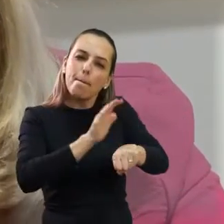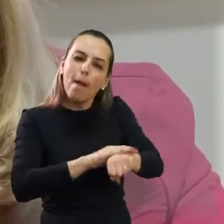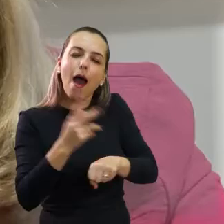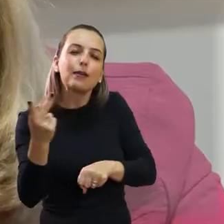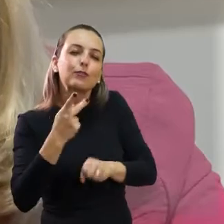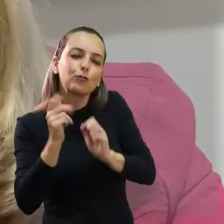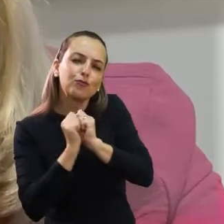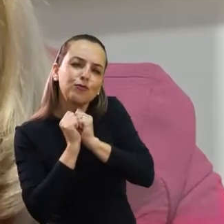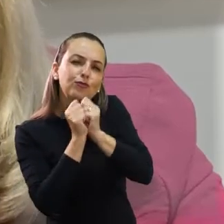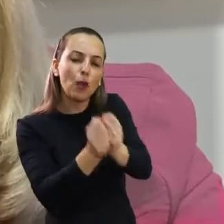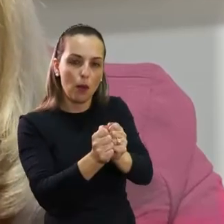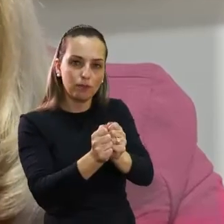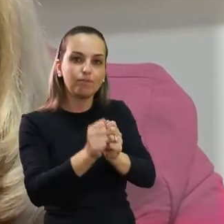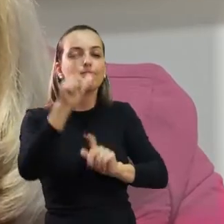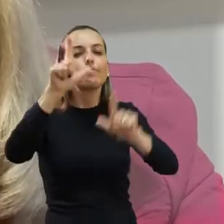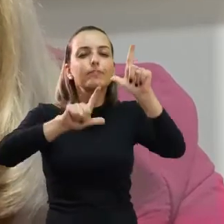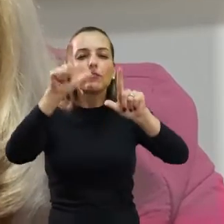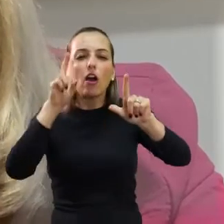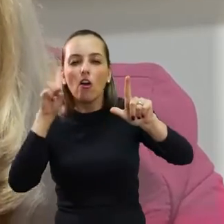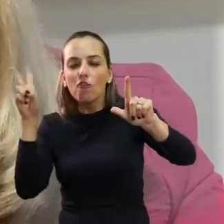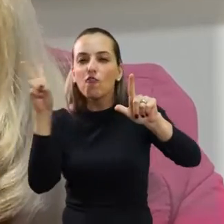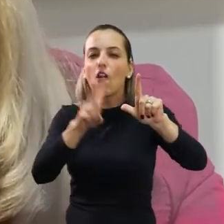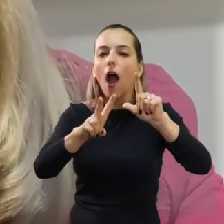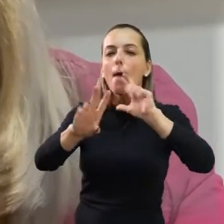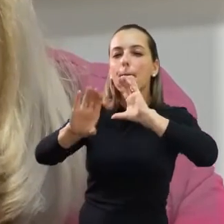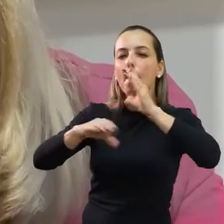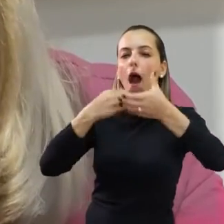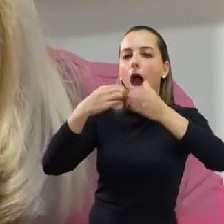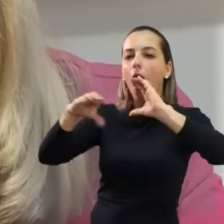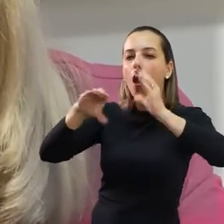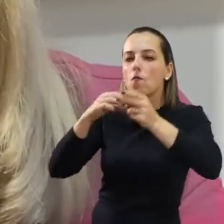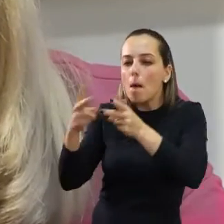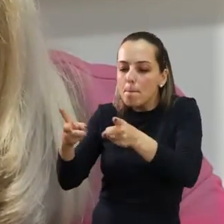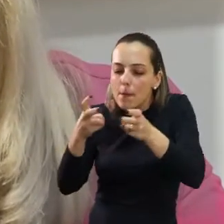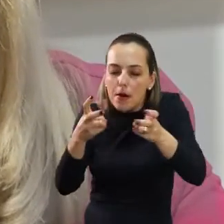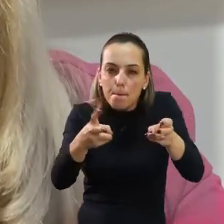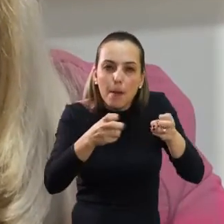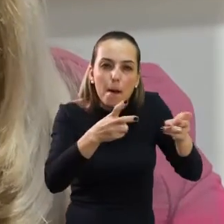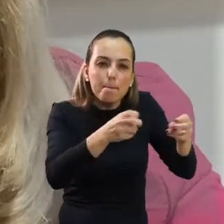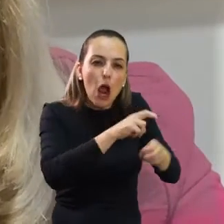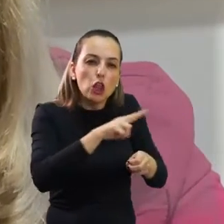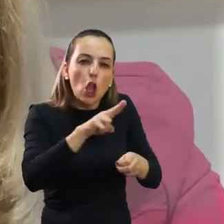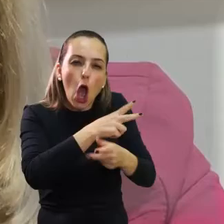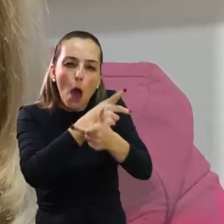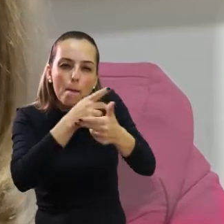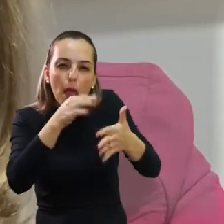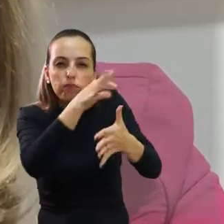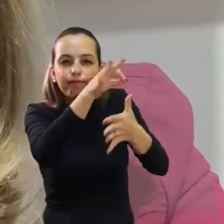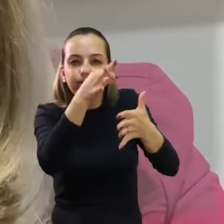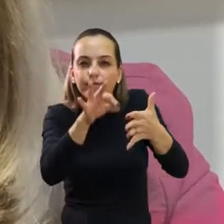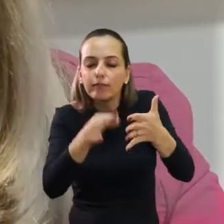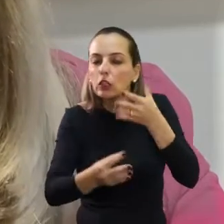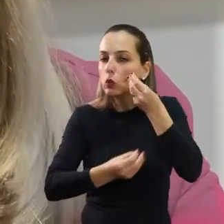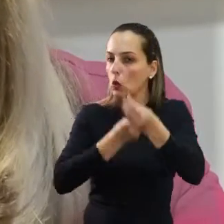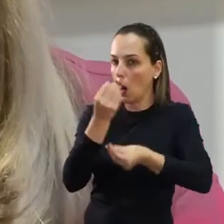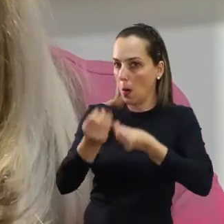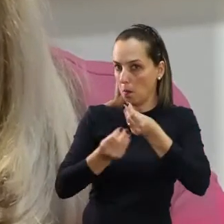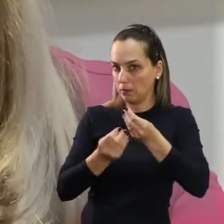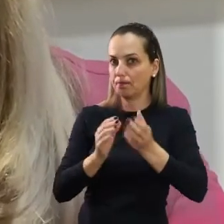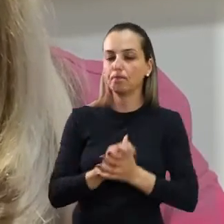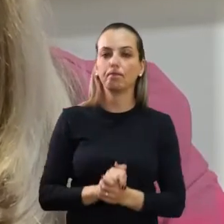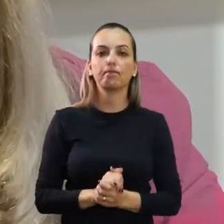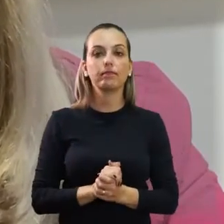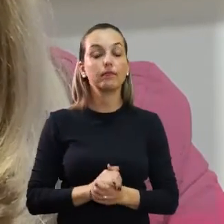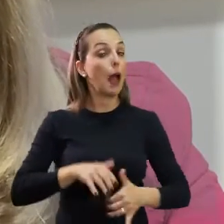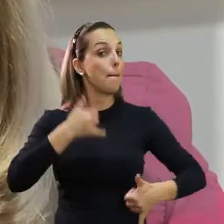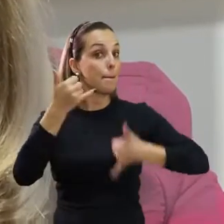nomear o cenário, as ações que estão acontecendo no momento. Procure brincar muito com a criança, com